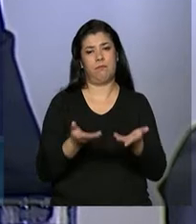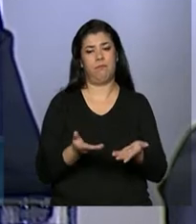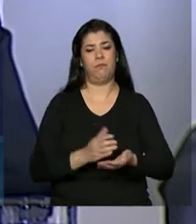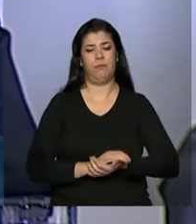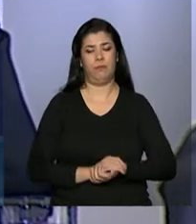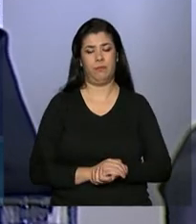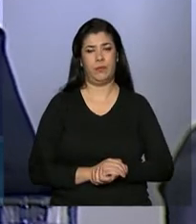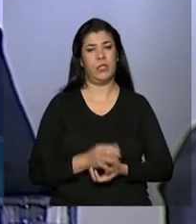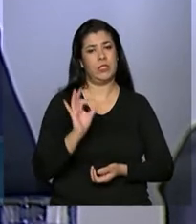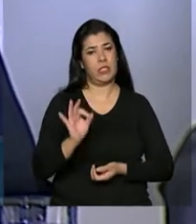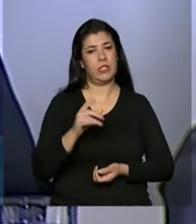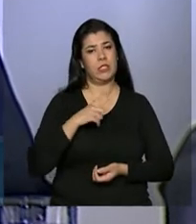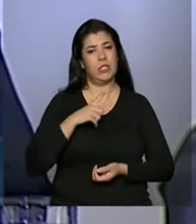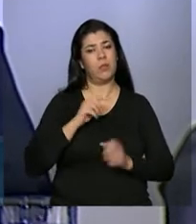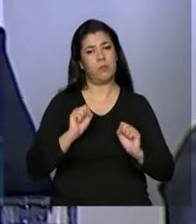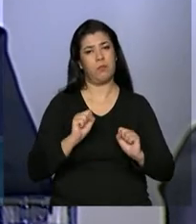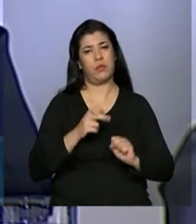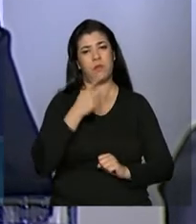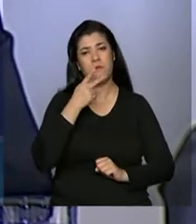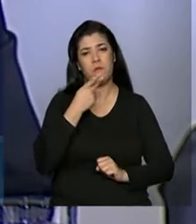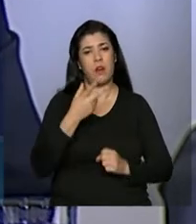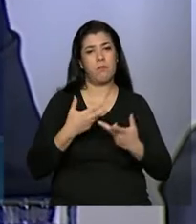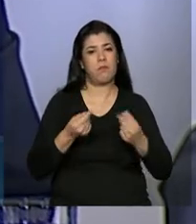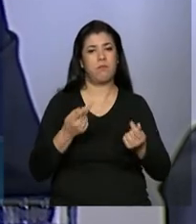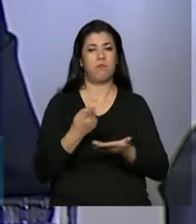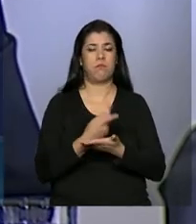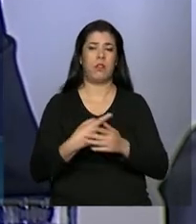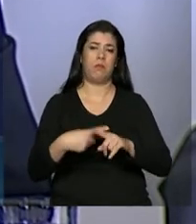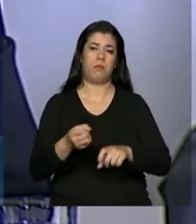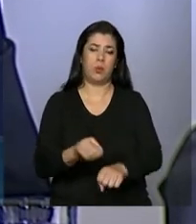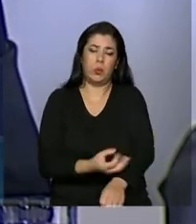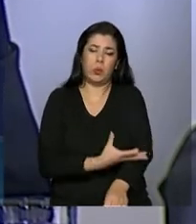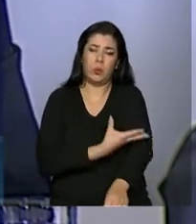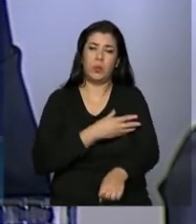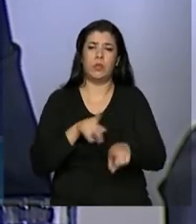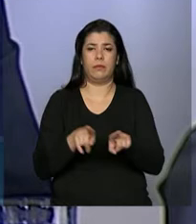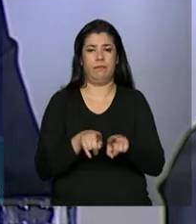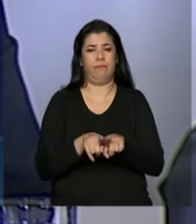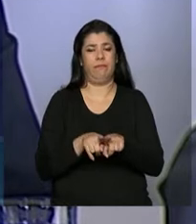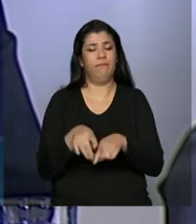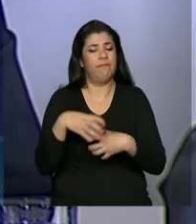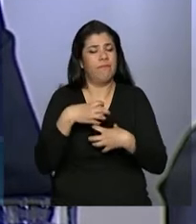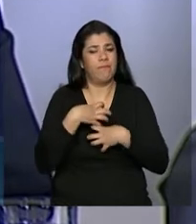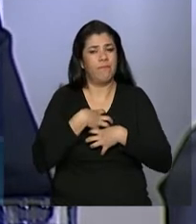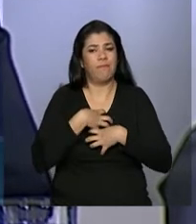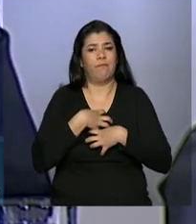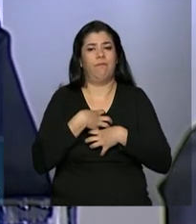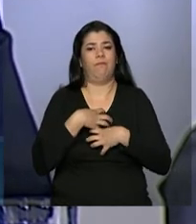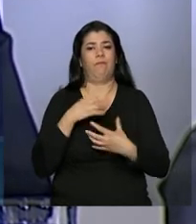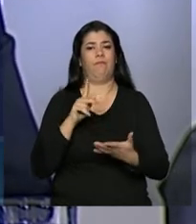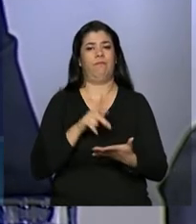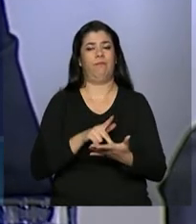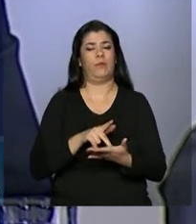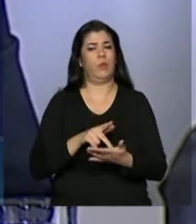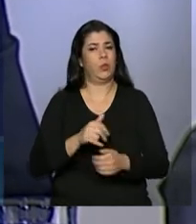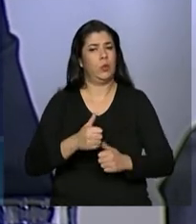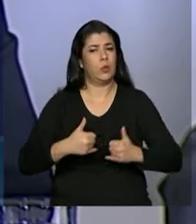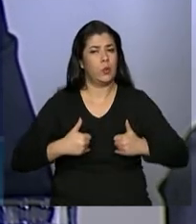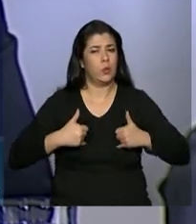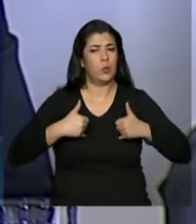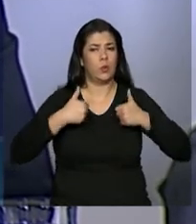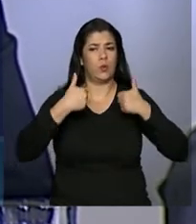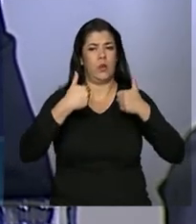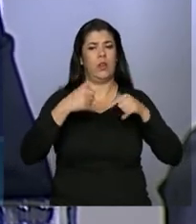E, certamente, vou cometer falhas. Mas é com muito orgulho, com muita